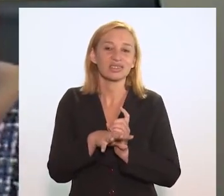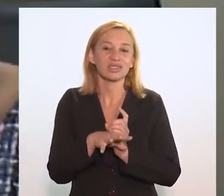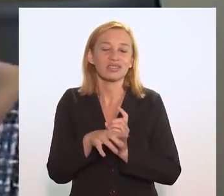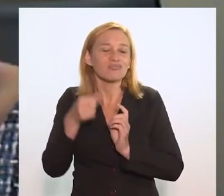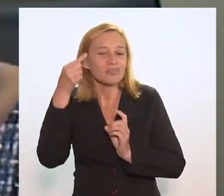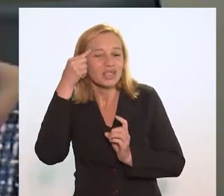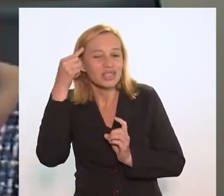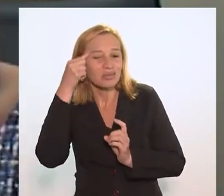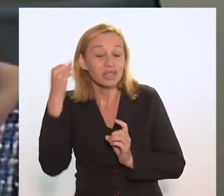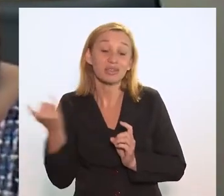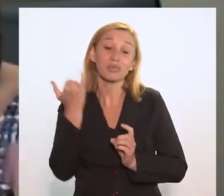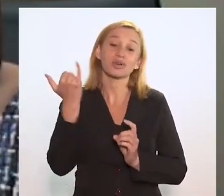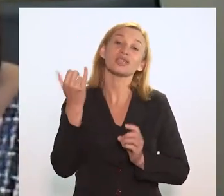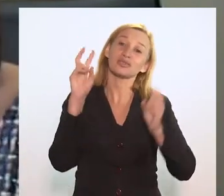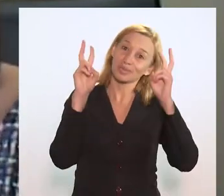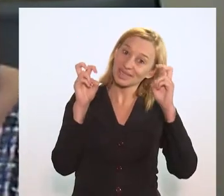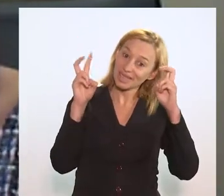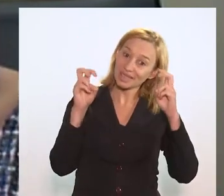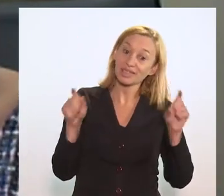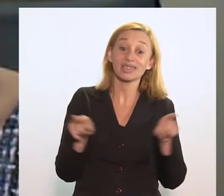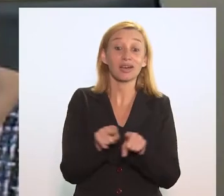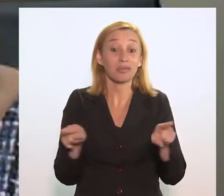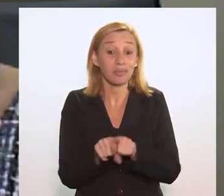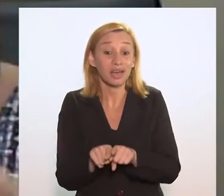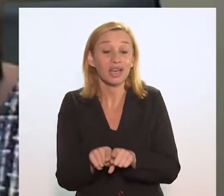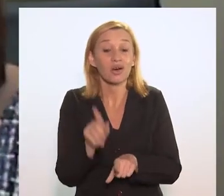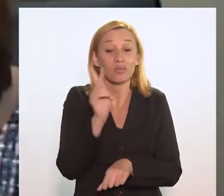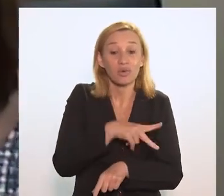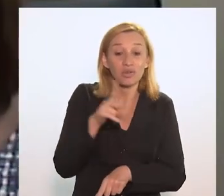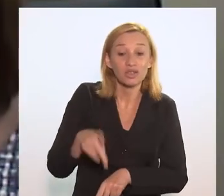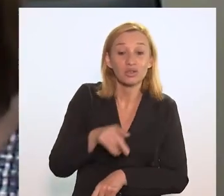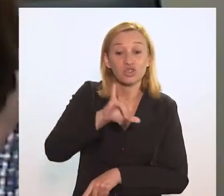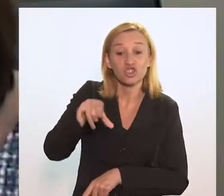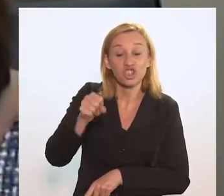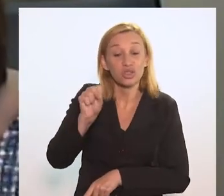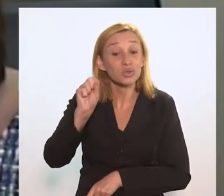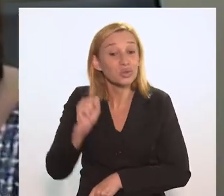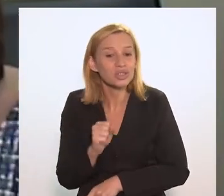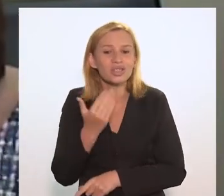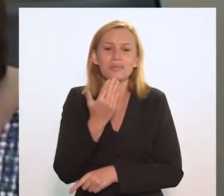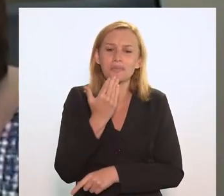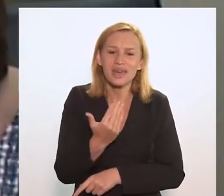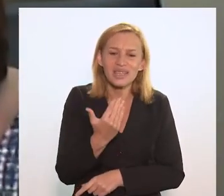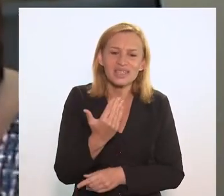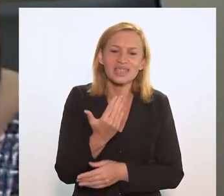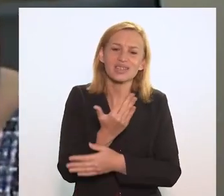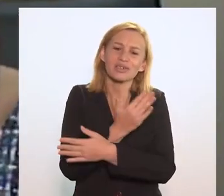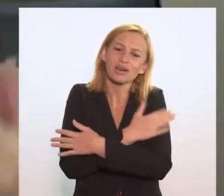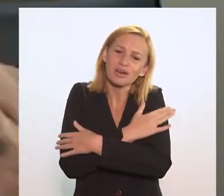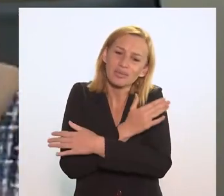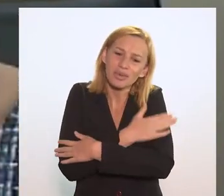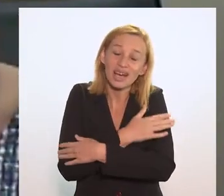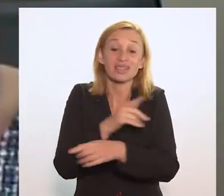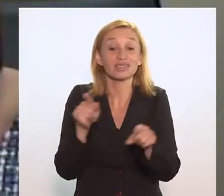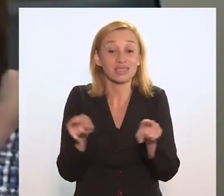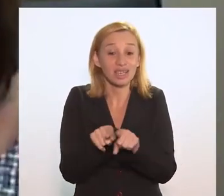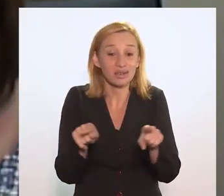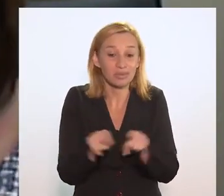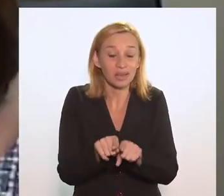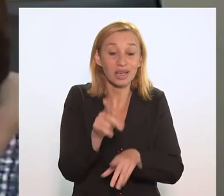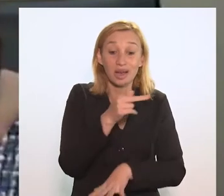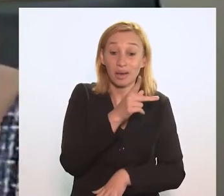importantes reflexões sobre esse tema. Deixar aqui ao professor Jesus e pedir que transmita à